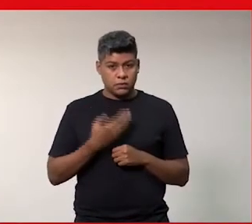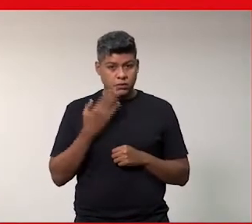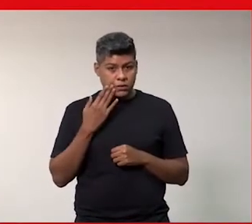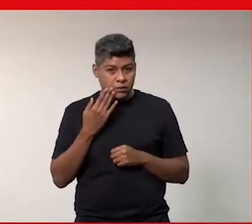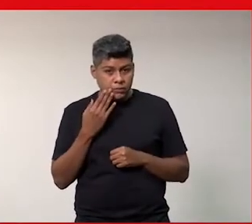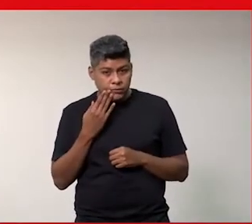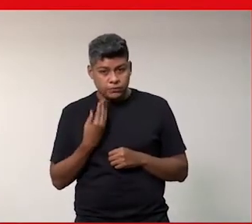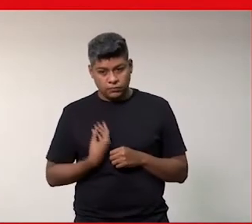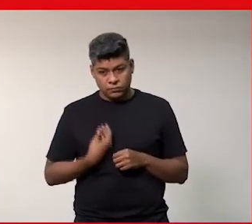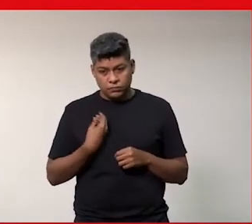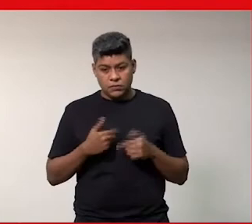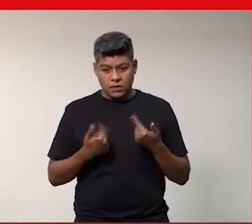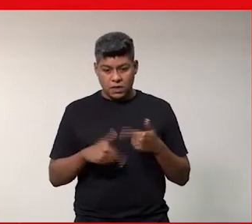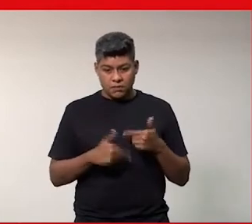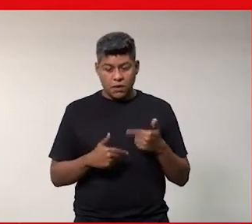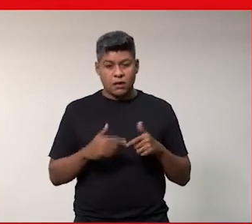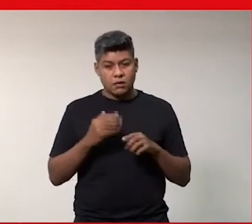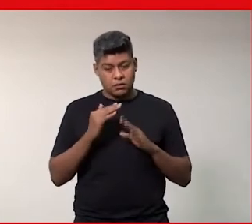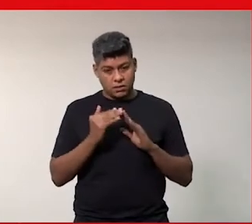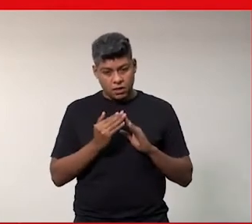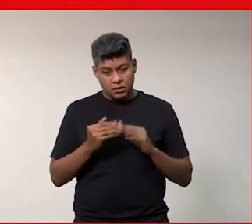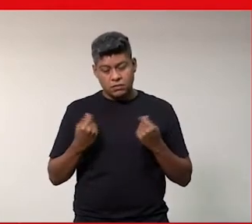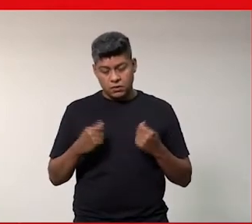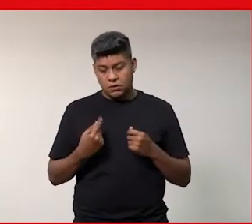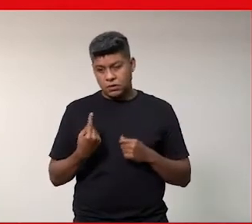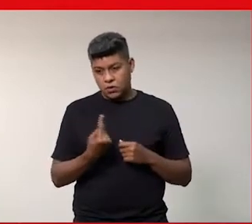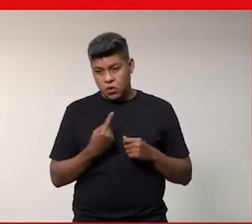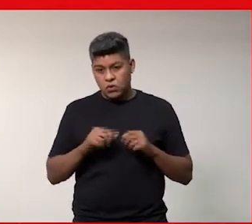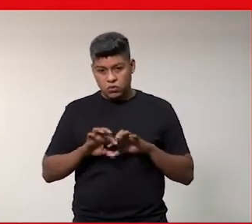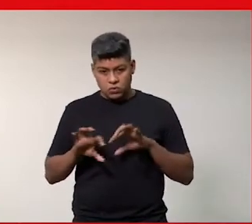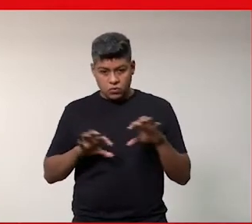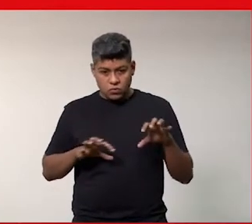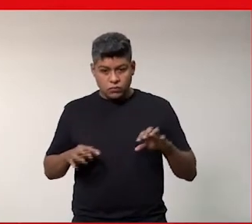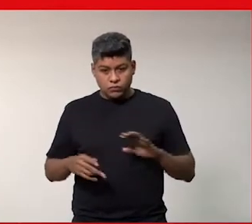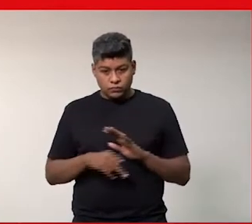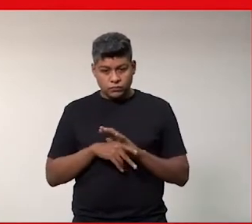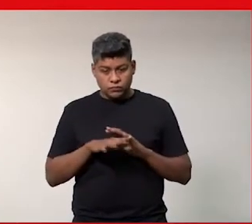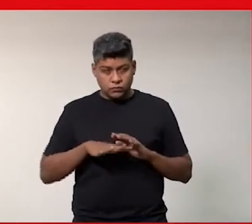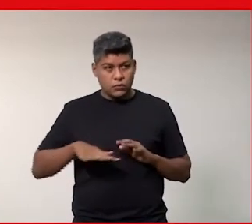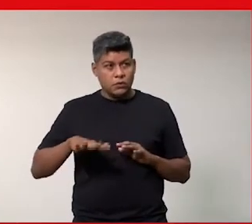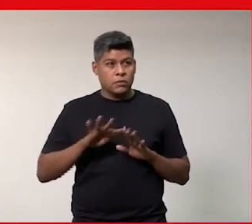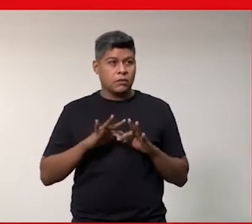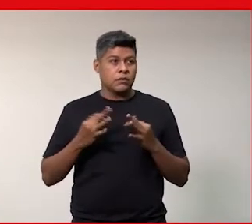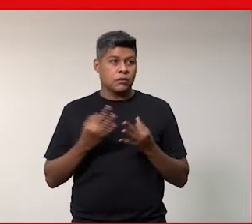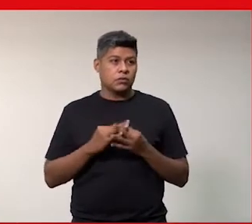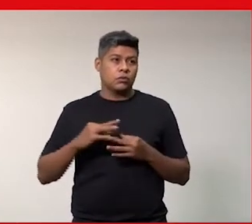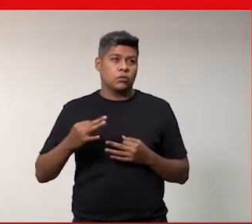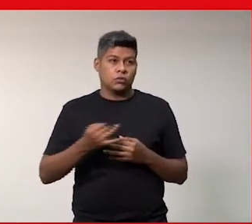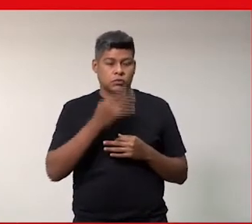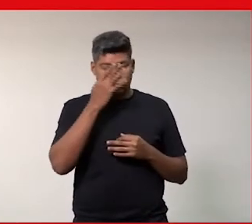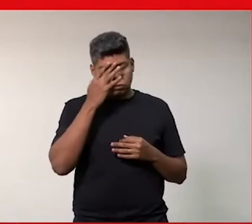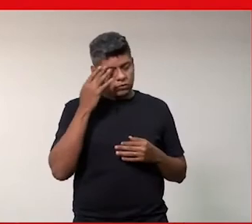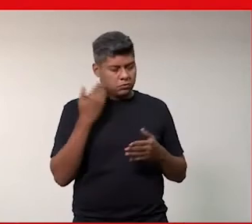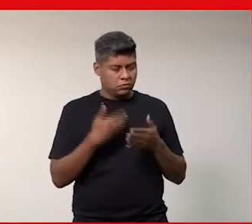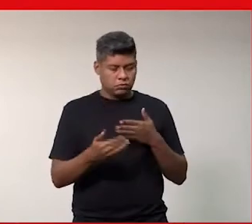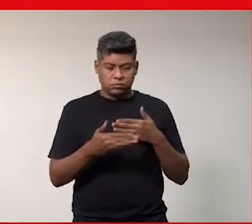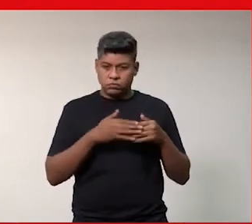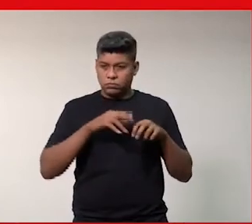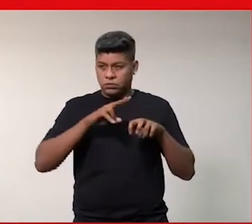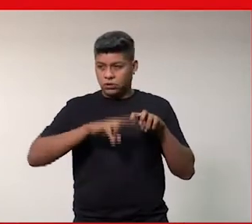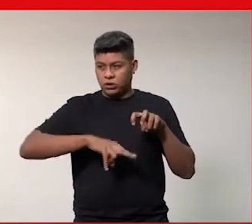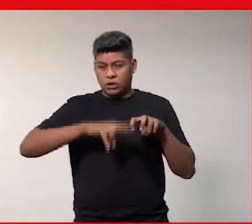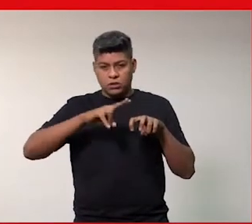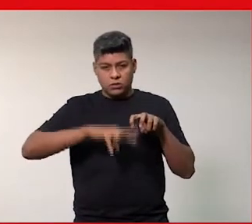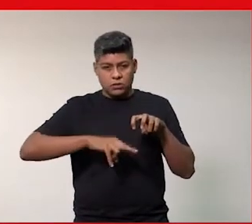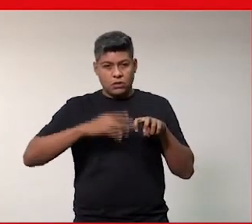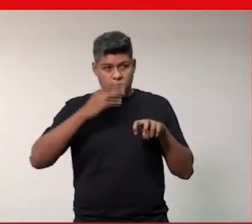terceirizados para o trabalho doméstico que deveria ser nosso dividido no ambiente familiar por todas as pessoas independente de gênero que são